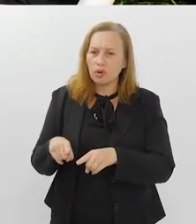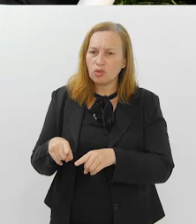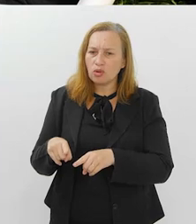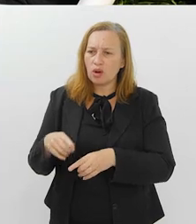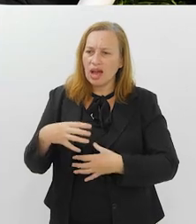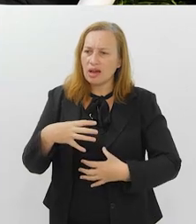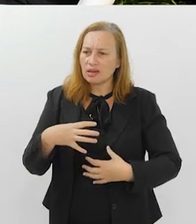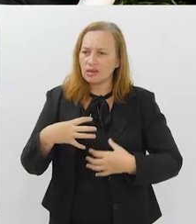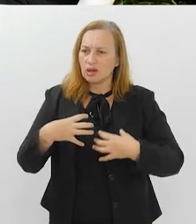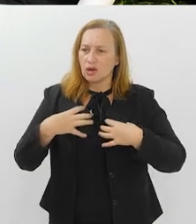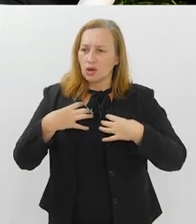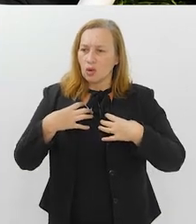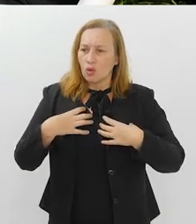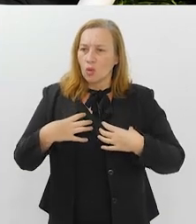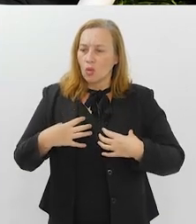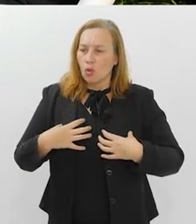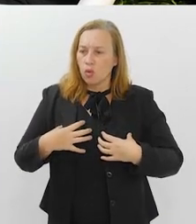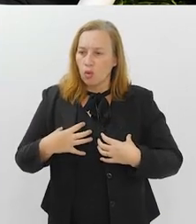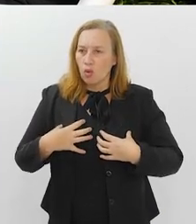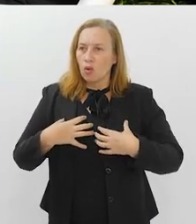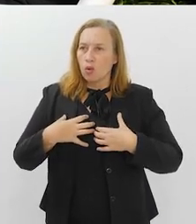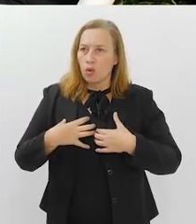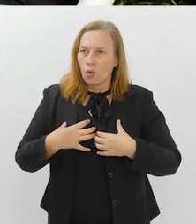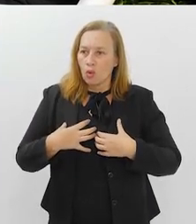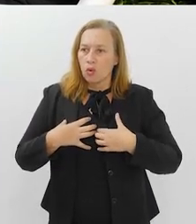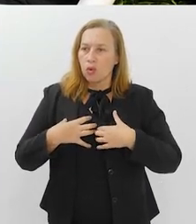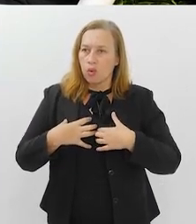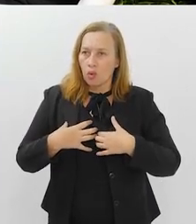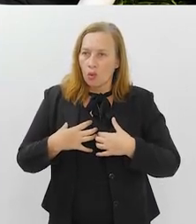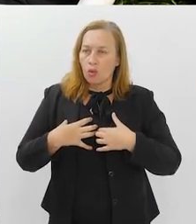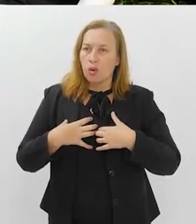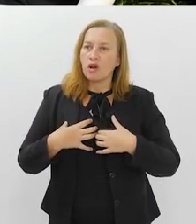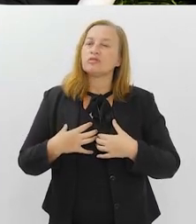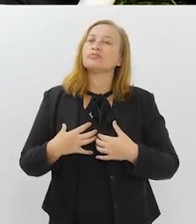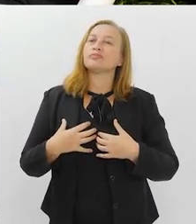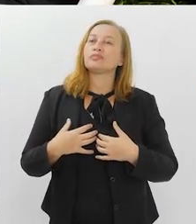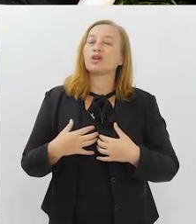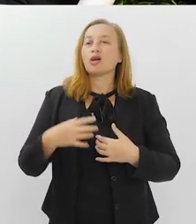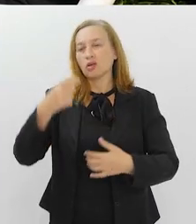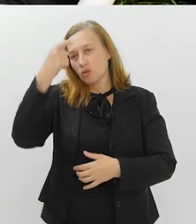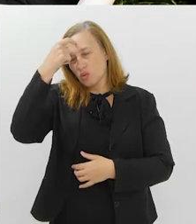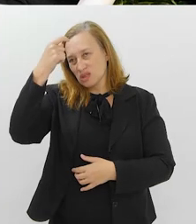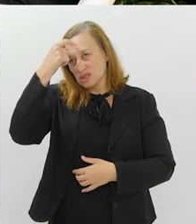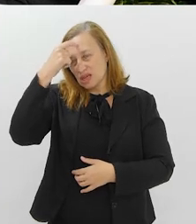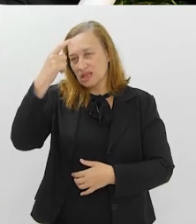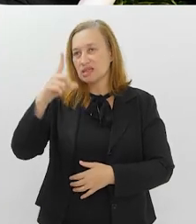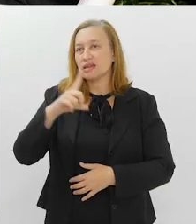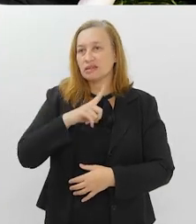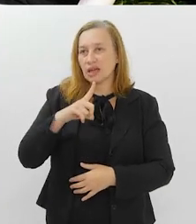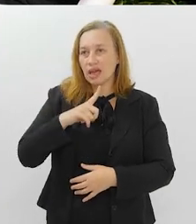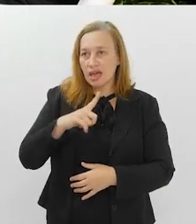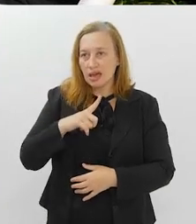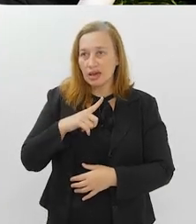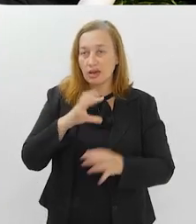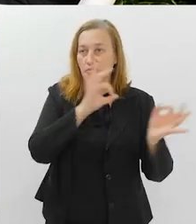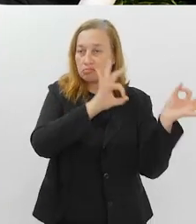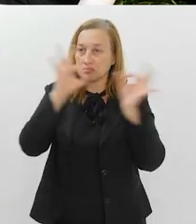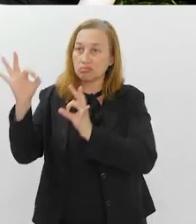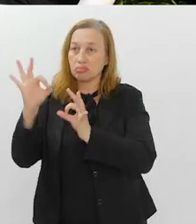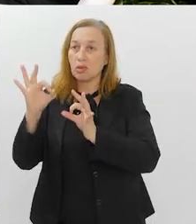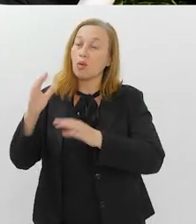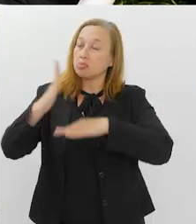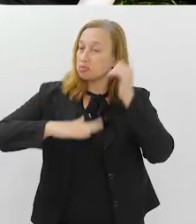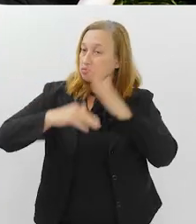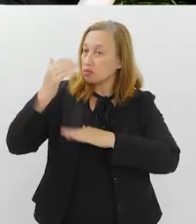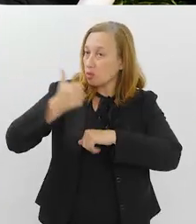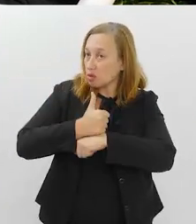importância dela também, como que é feito esse processo, até pra quem nos assiste tenha consciência que são estudos sérios, né, profissionais